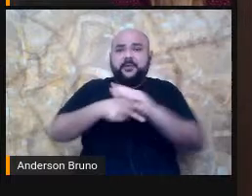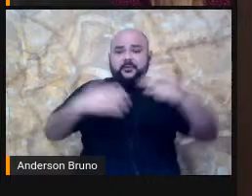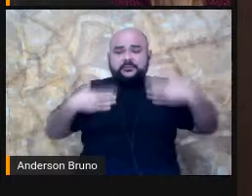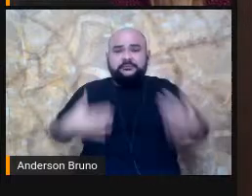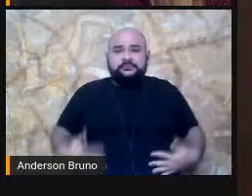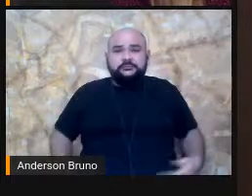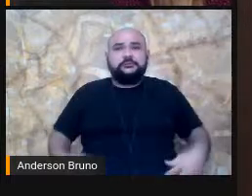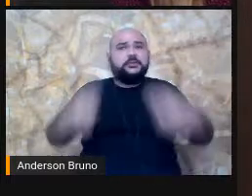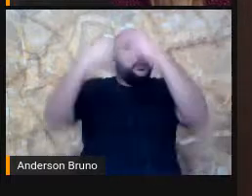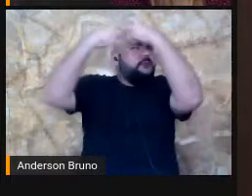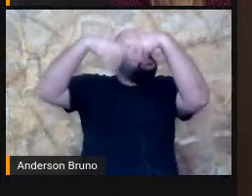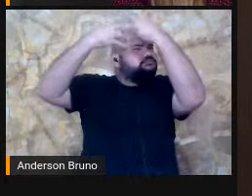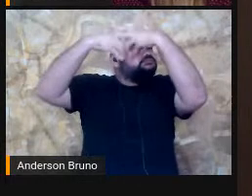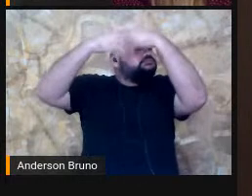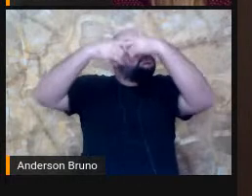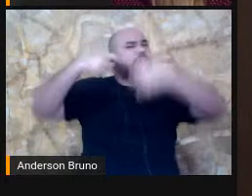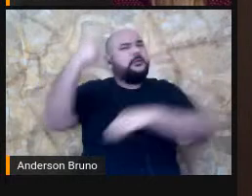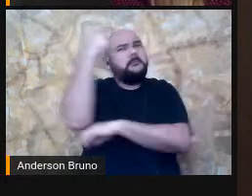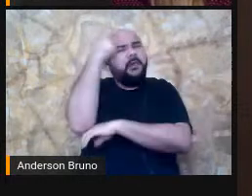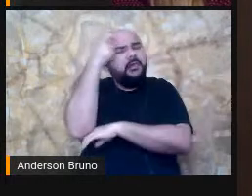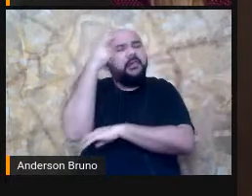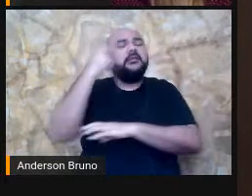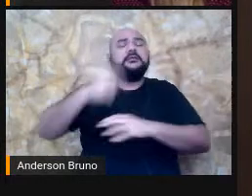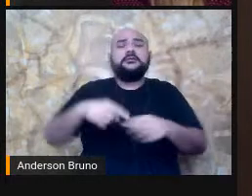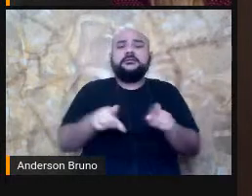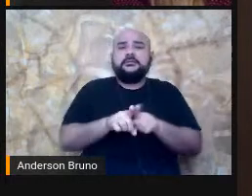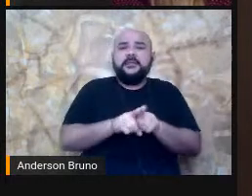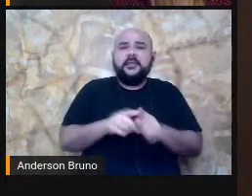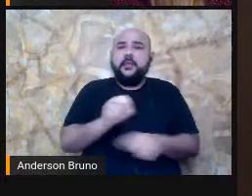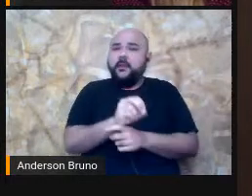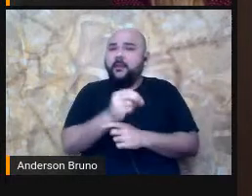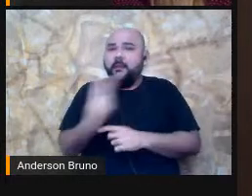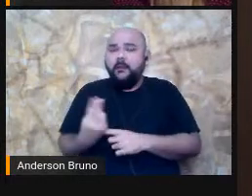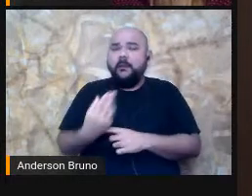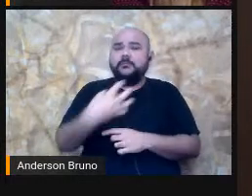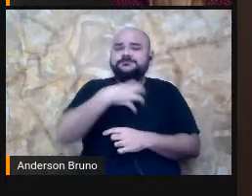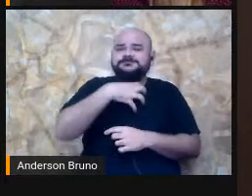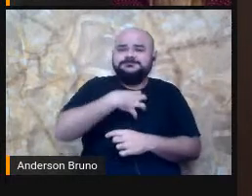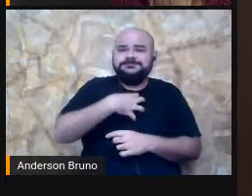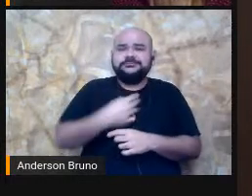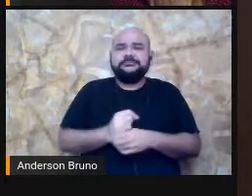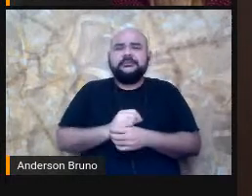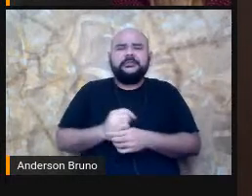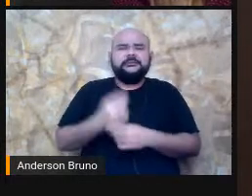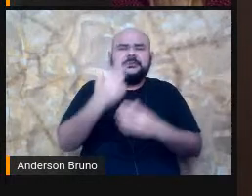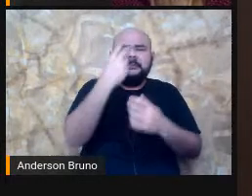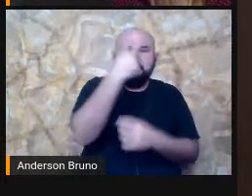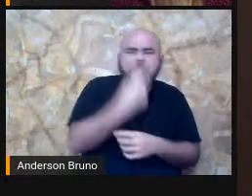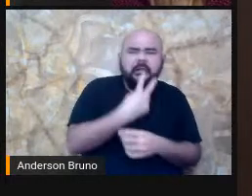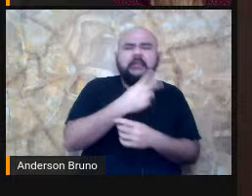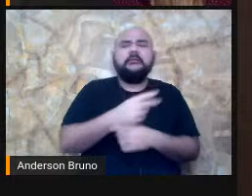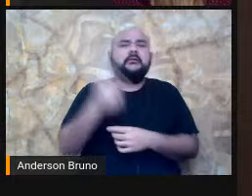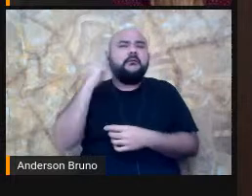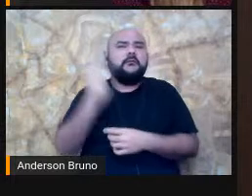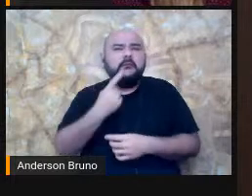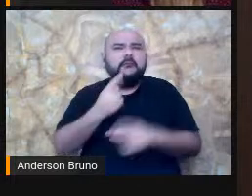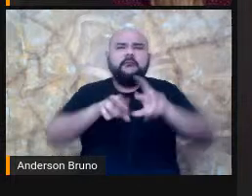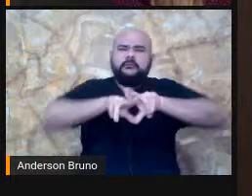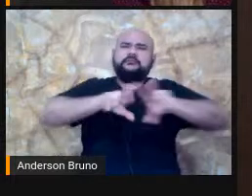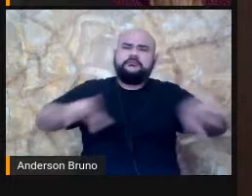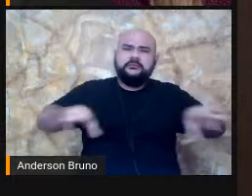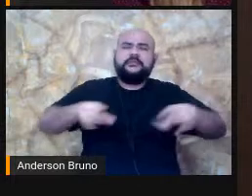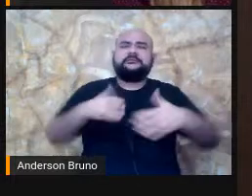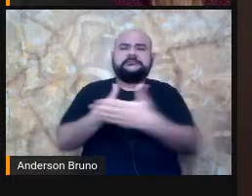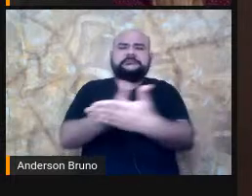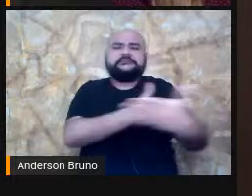mental, intelectual ou sensorial, as quais, em interações com diferentes barreiras, podem